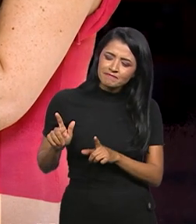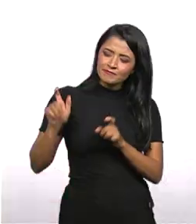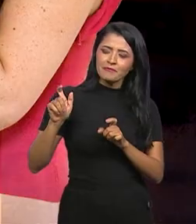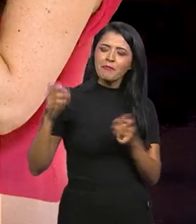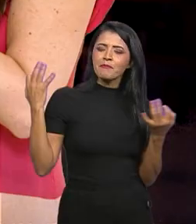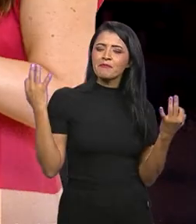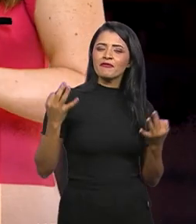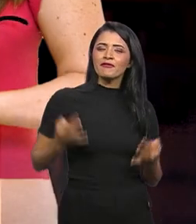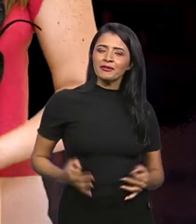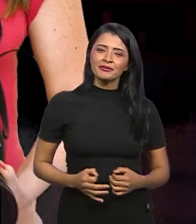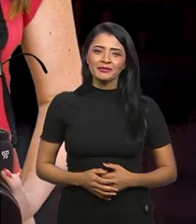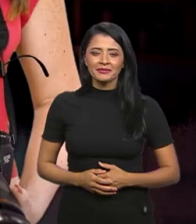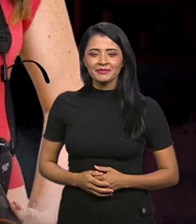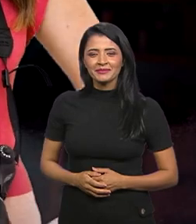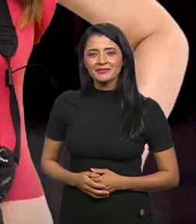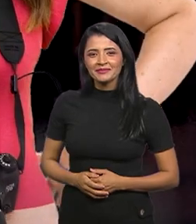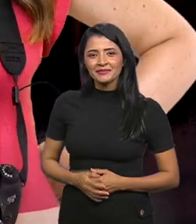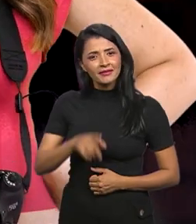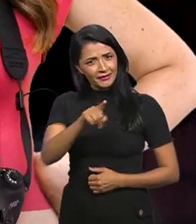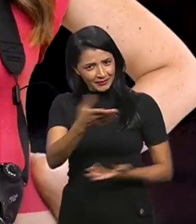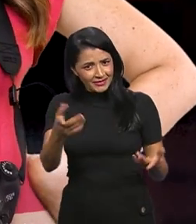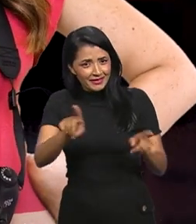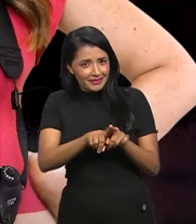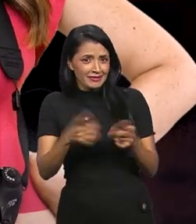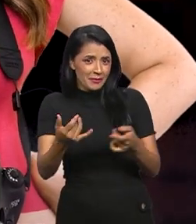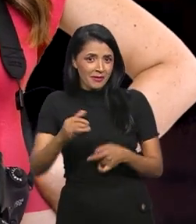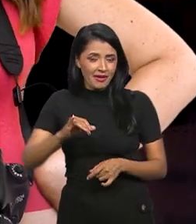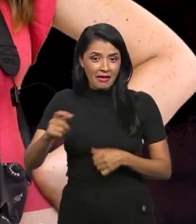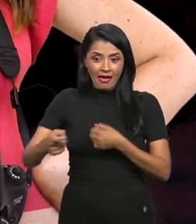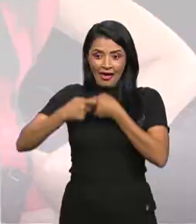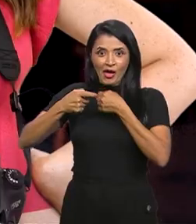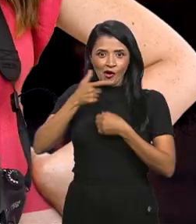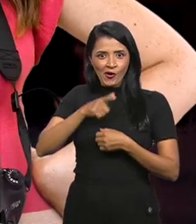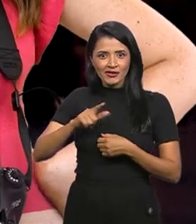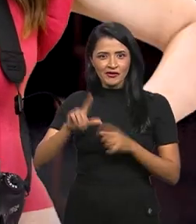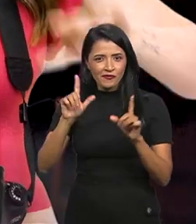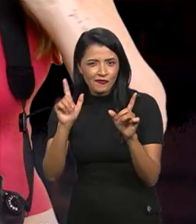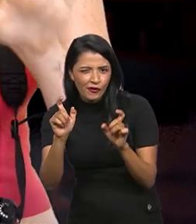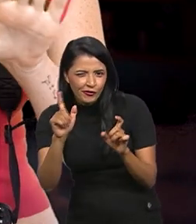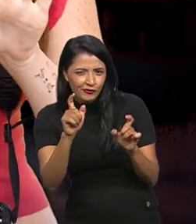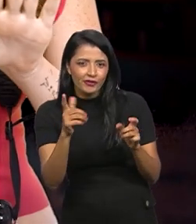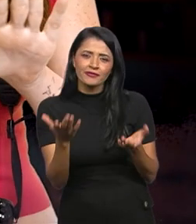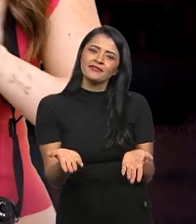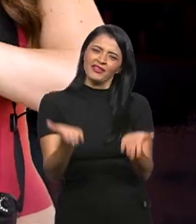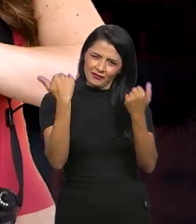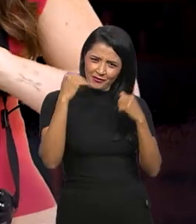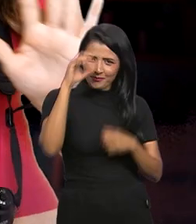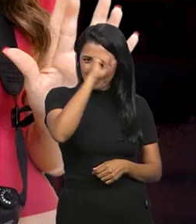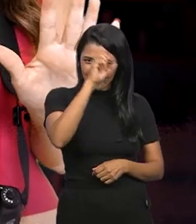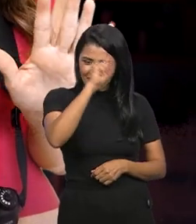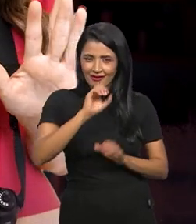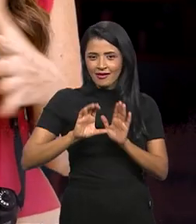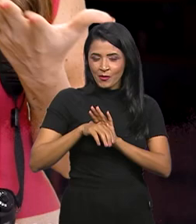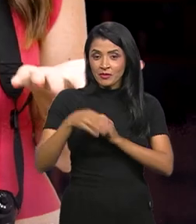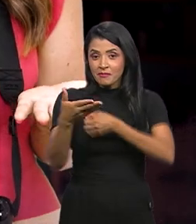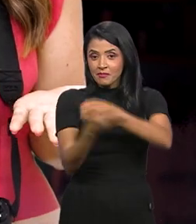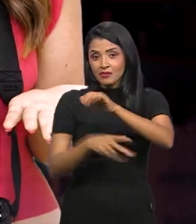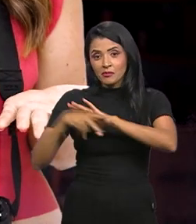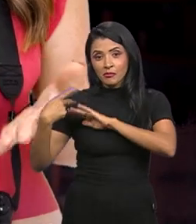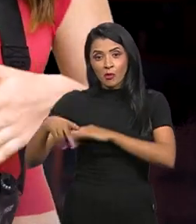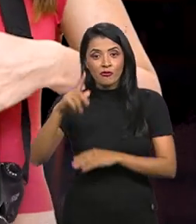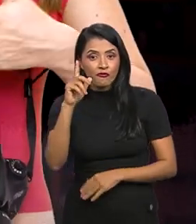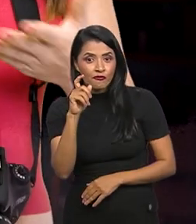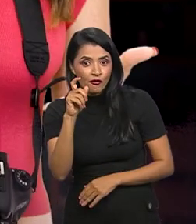Perfeito! E você, também curte tirar fotos? Então, bora aprender os conceitos básicos de